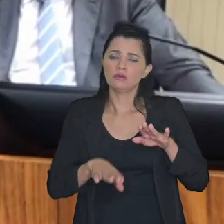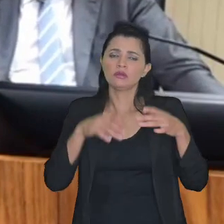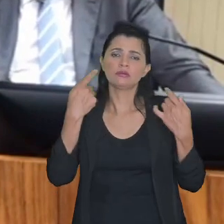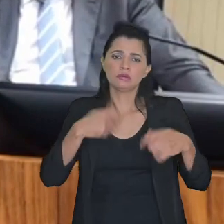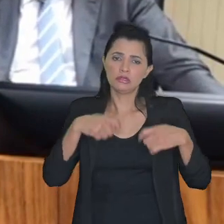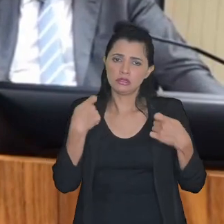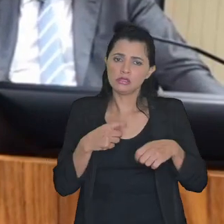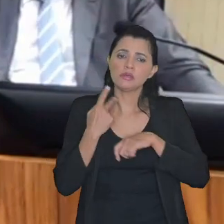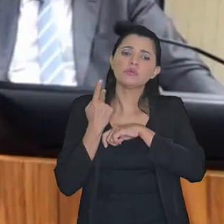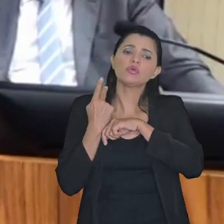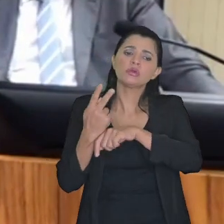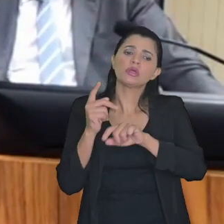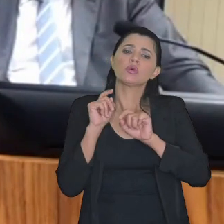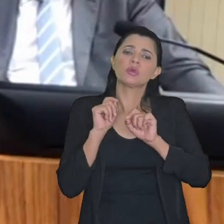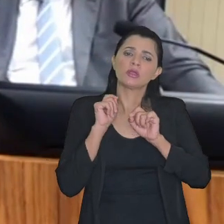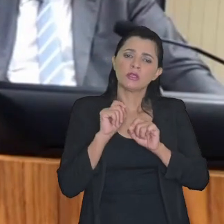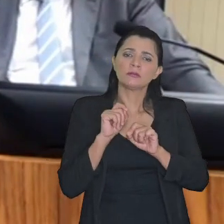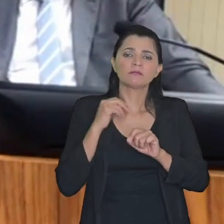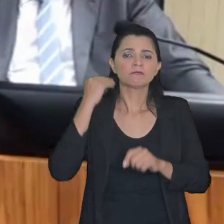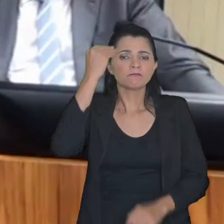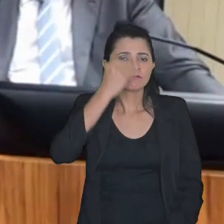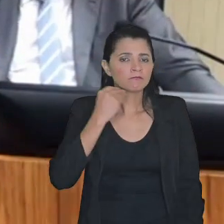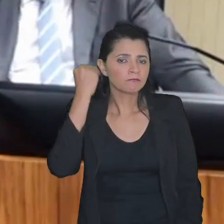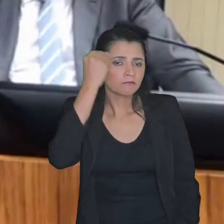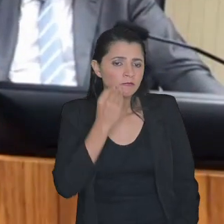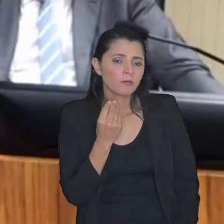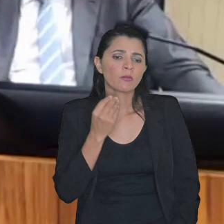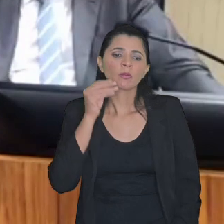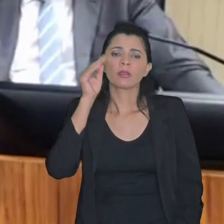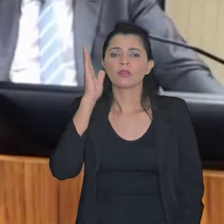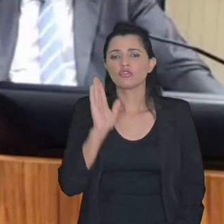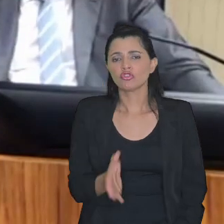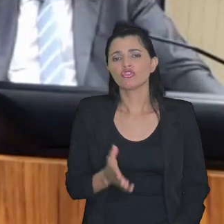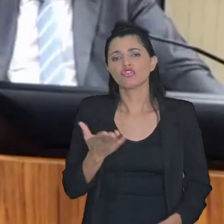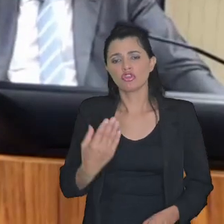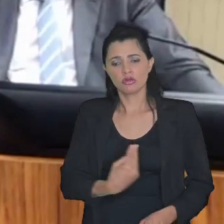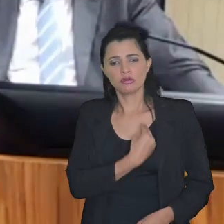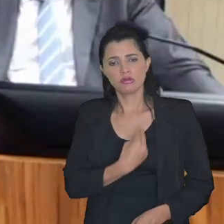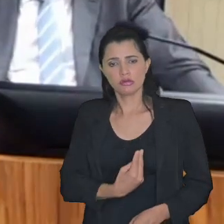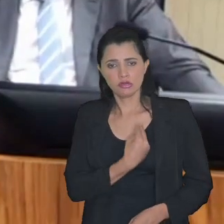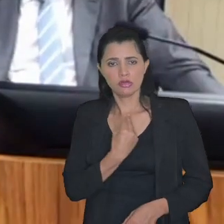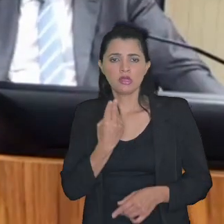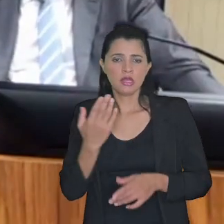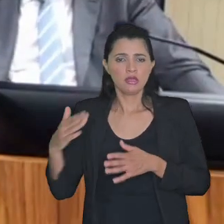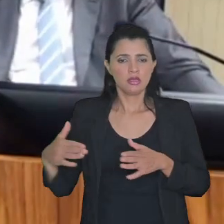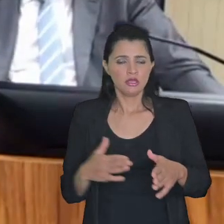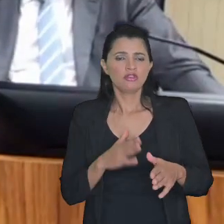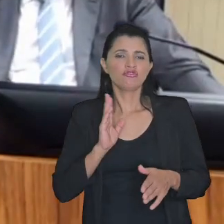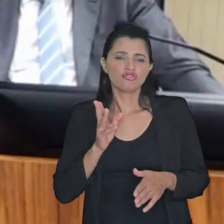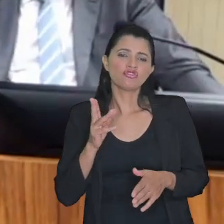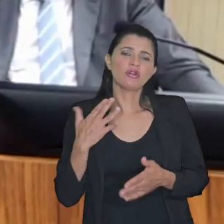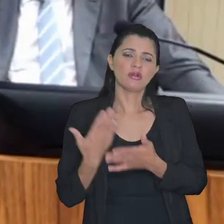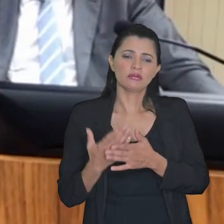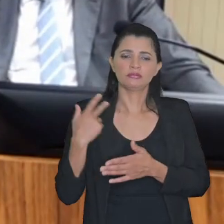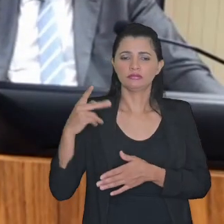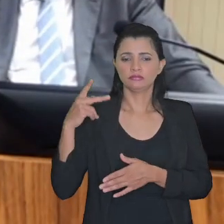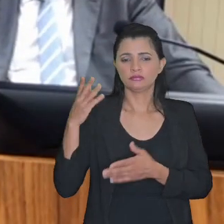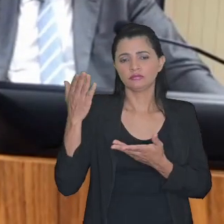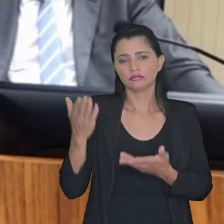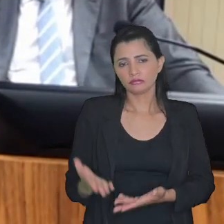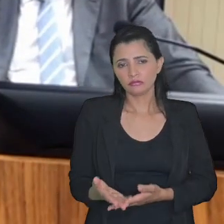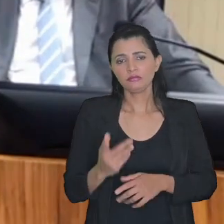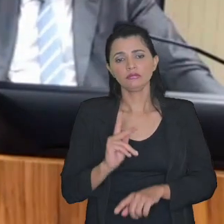necessário buscar a experiência já vivida o percurso já percorrido pela